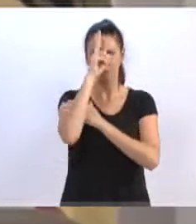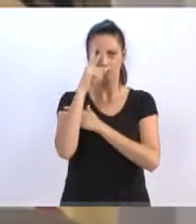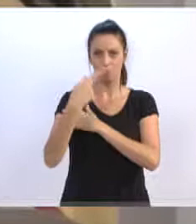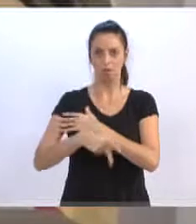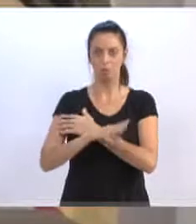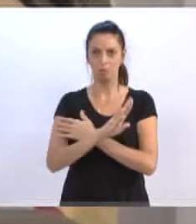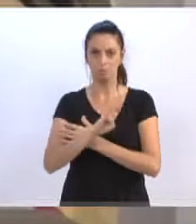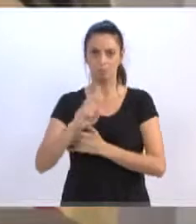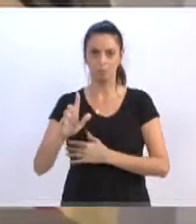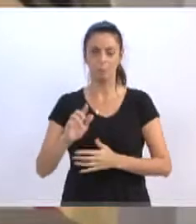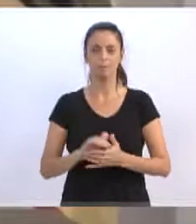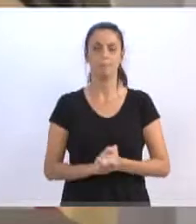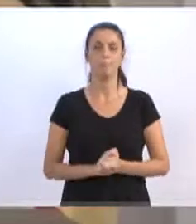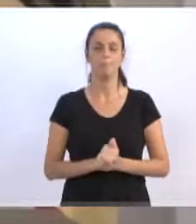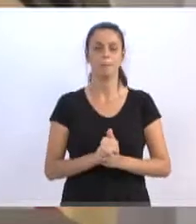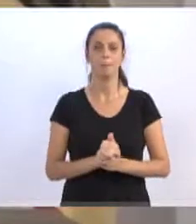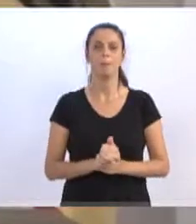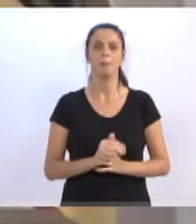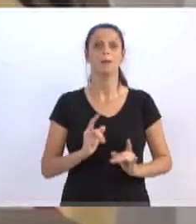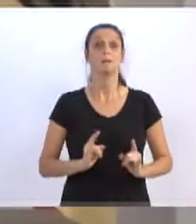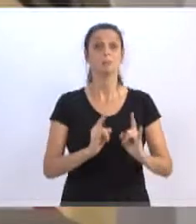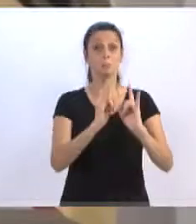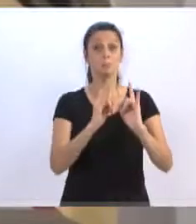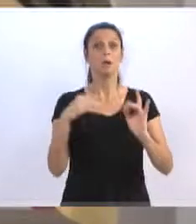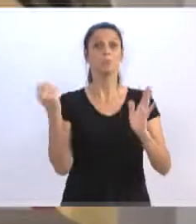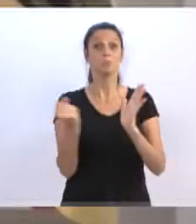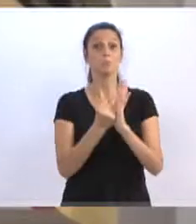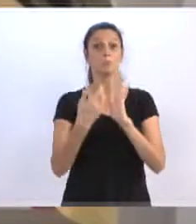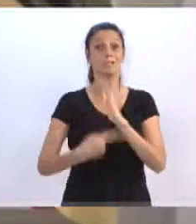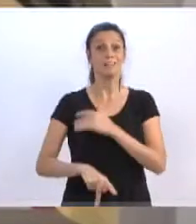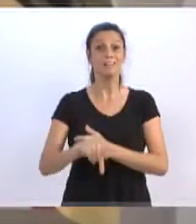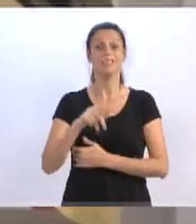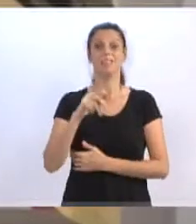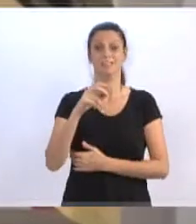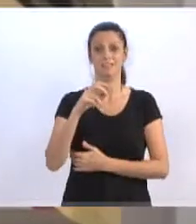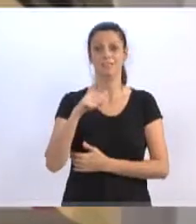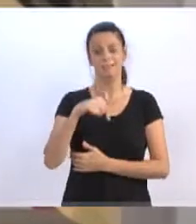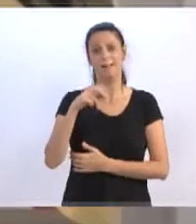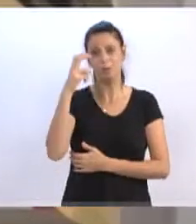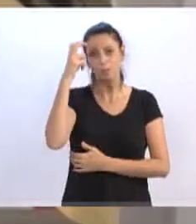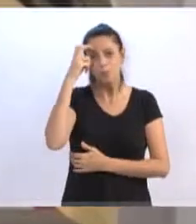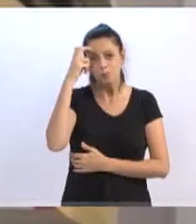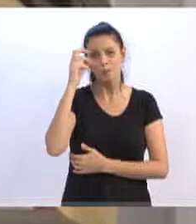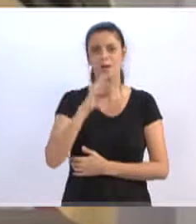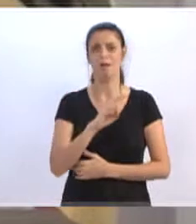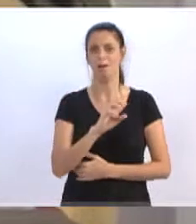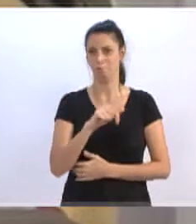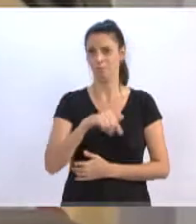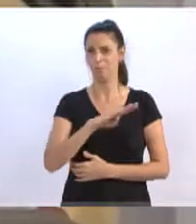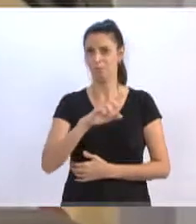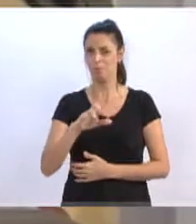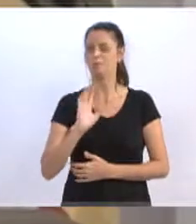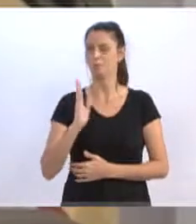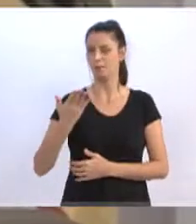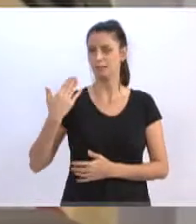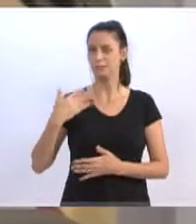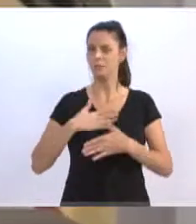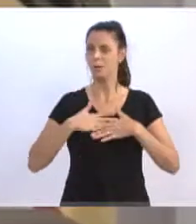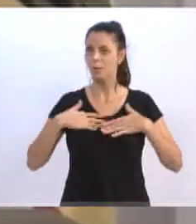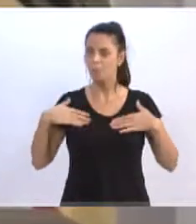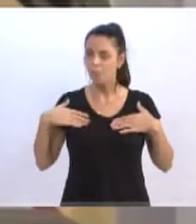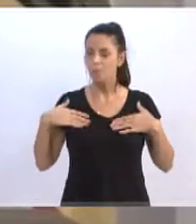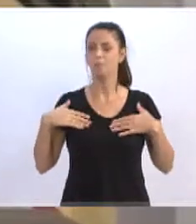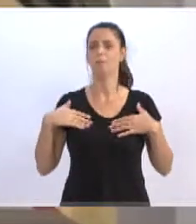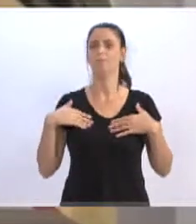com o patrimônio cultural edificado. Eu tive a honra, e a grande honra, de ter sido presidente